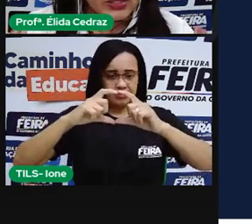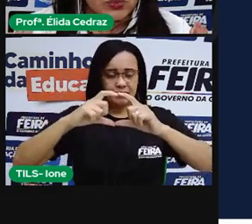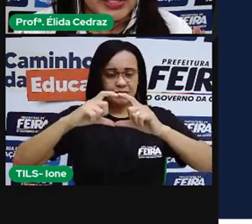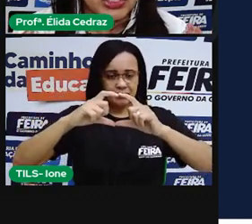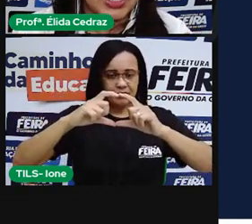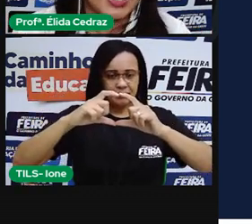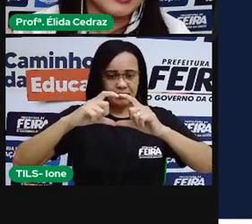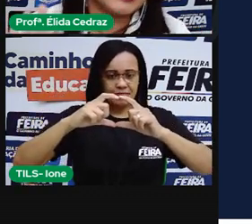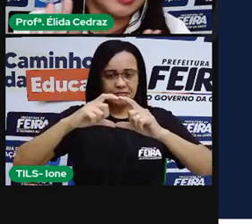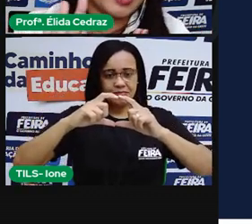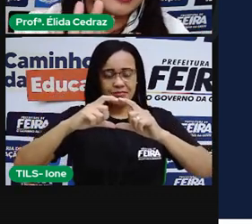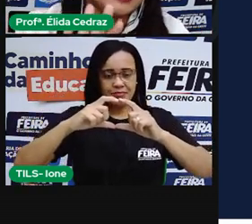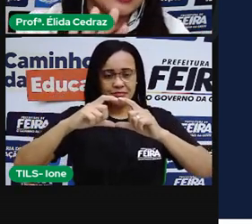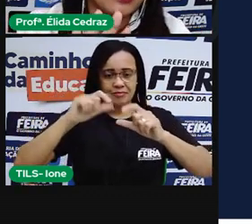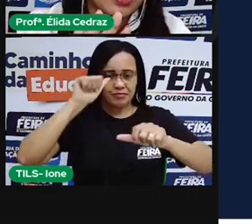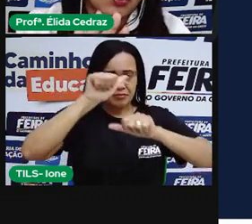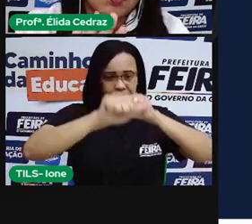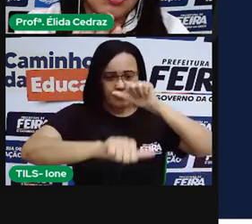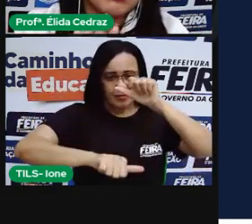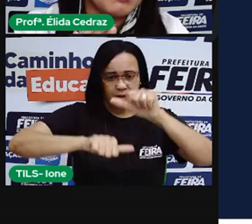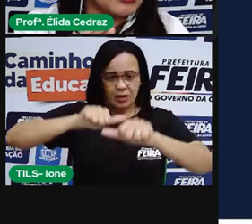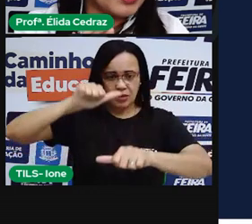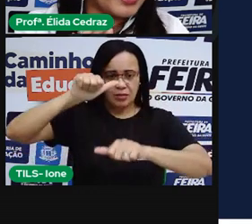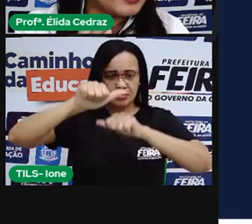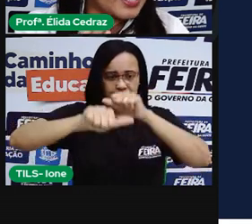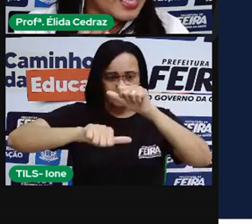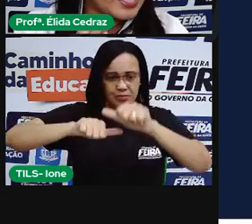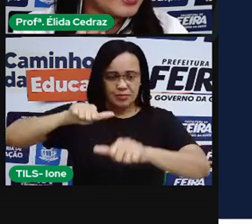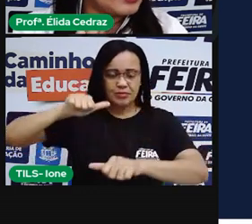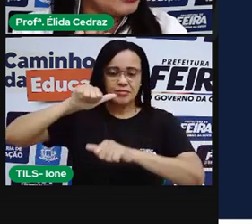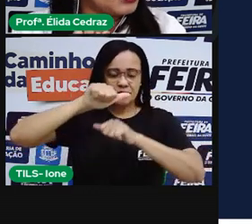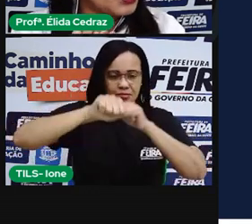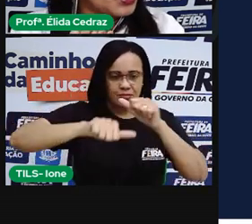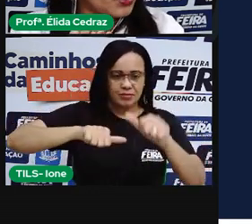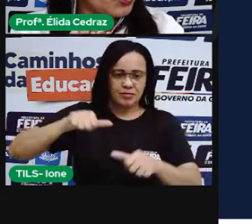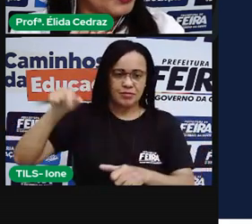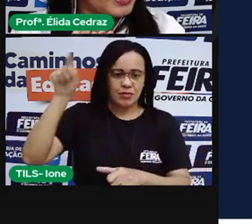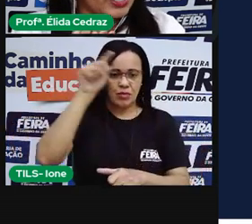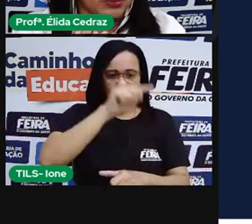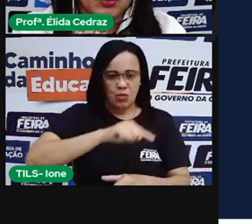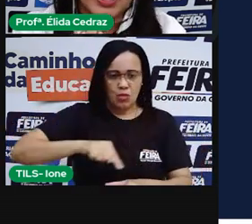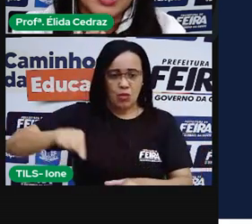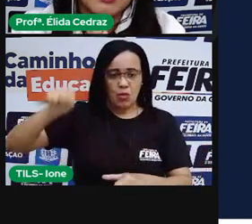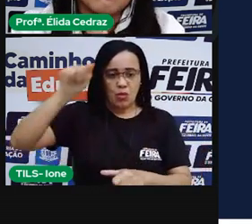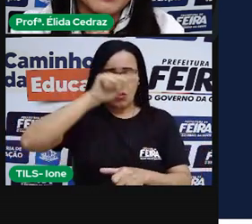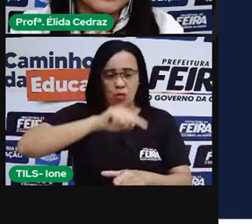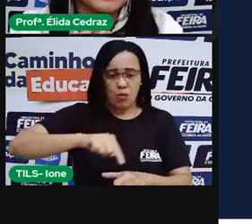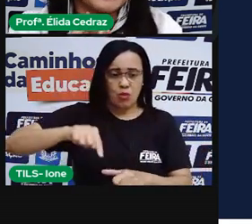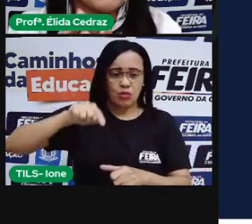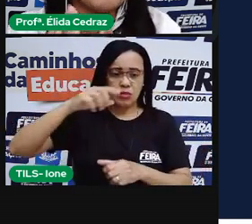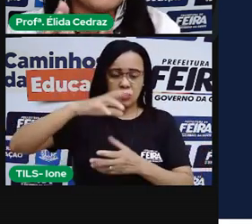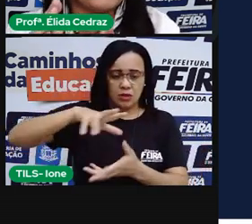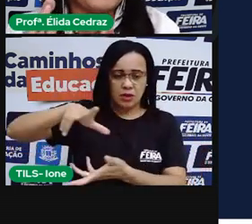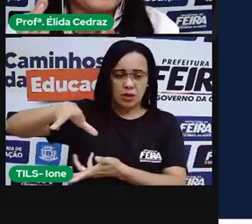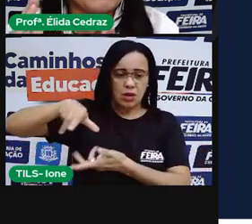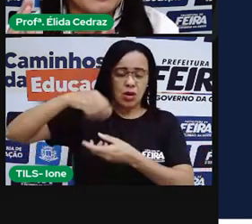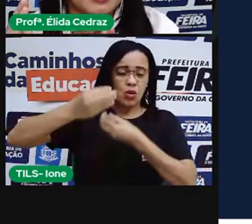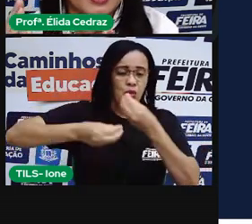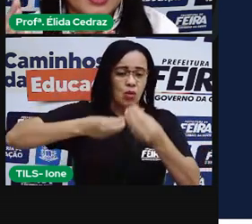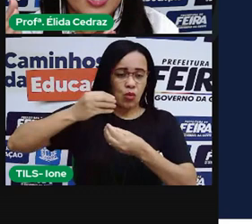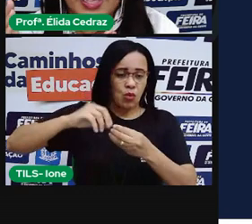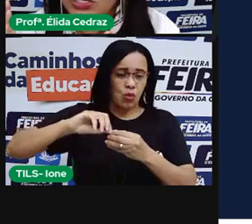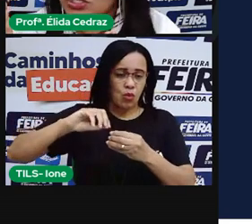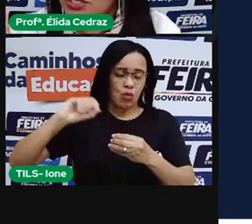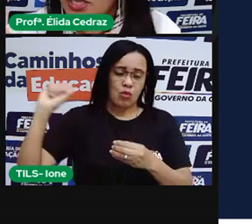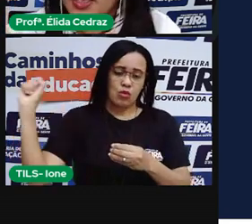Da Lua cheia, aí, o movimento da Terra e do Sol e da Lua vai diminuindo a